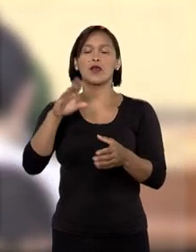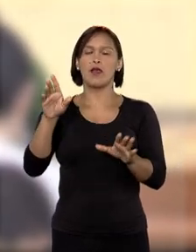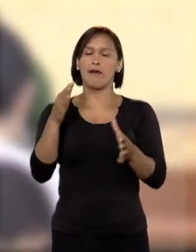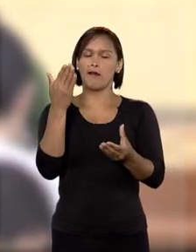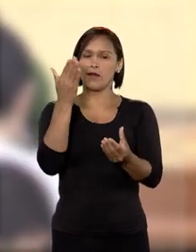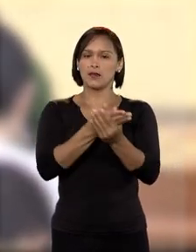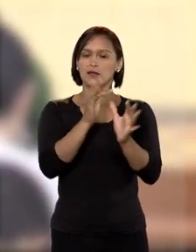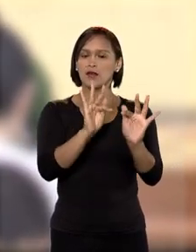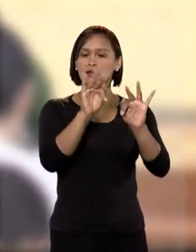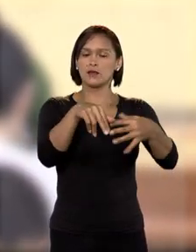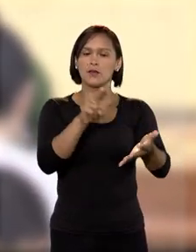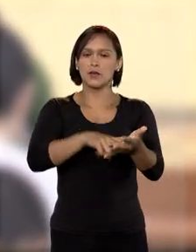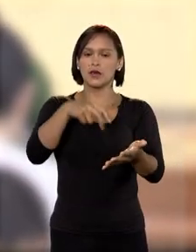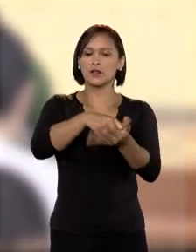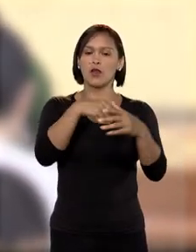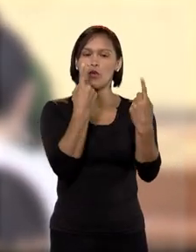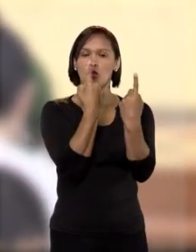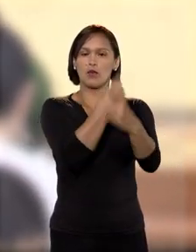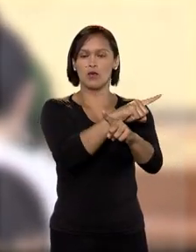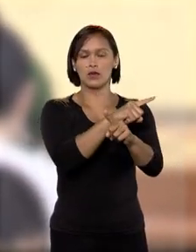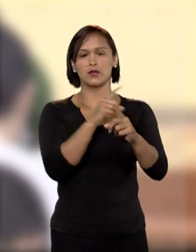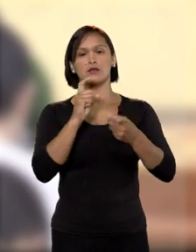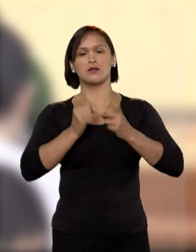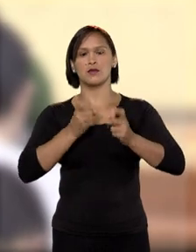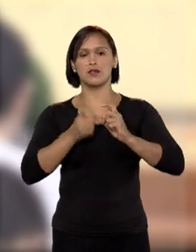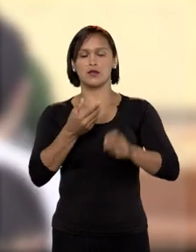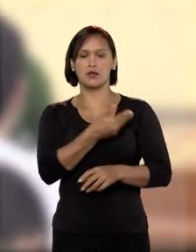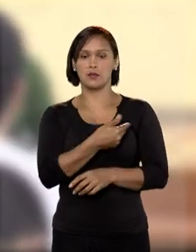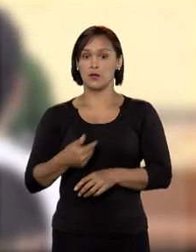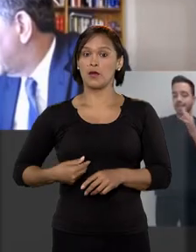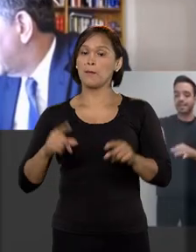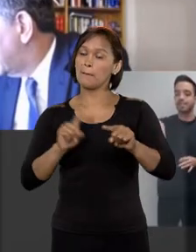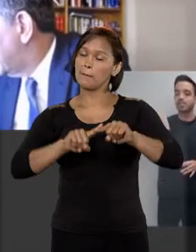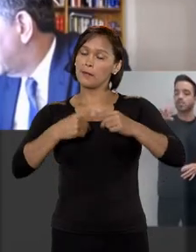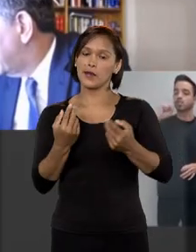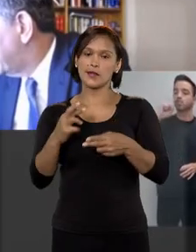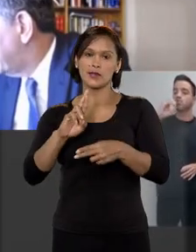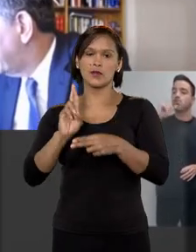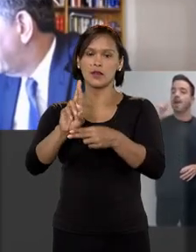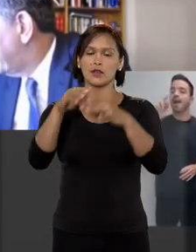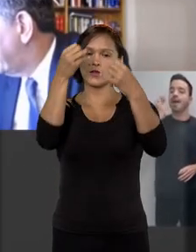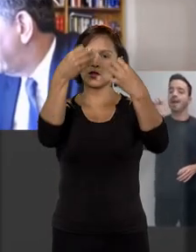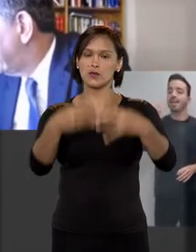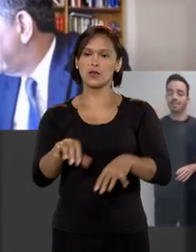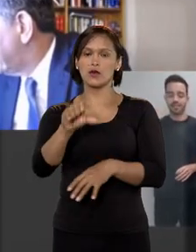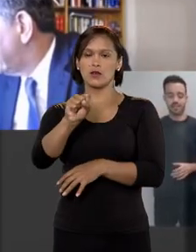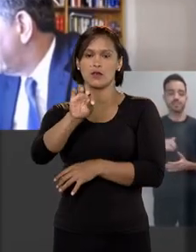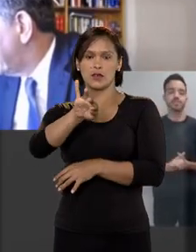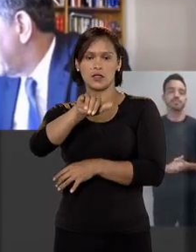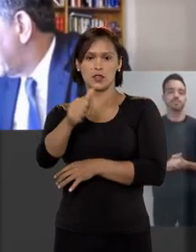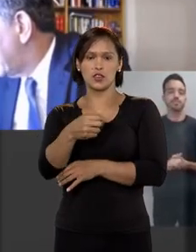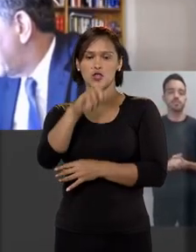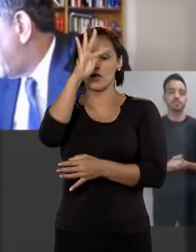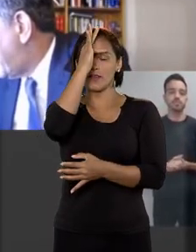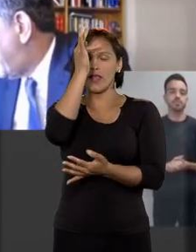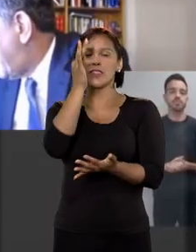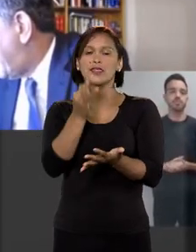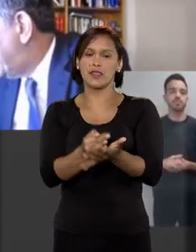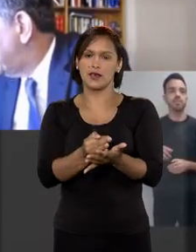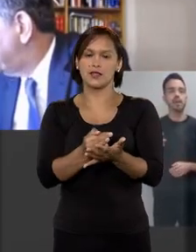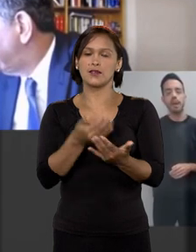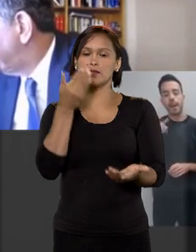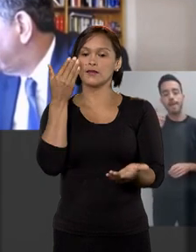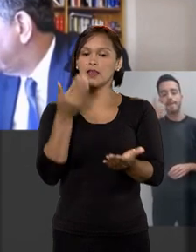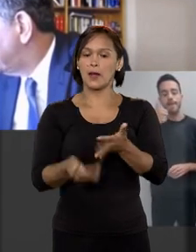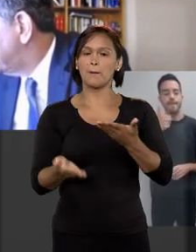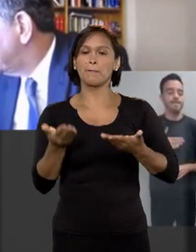se tratar de ação penal que envolvia crime contra a administração pública. Porém, o relator ressaltou que o STJ afirmou a tese